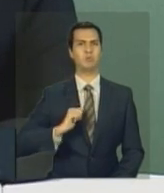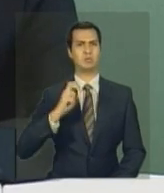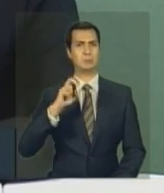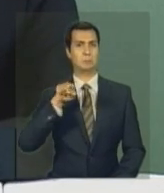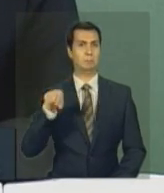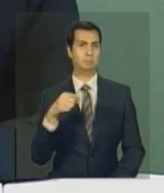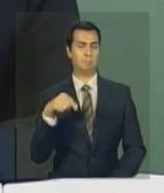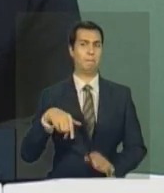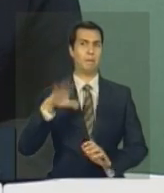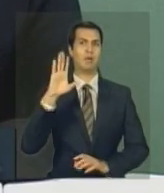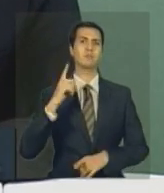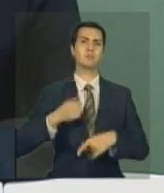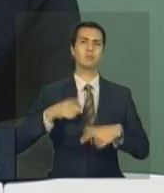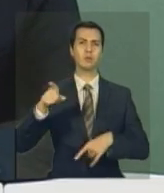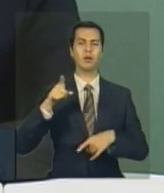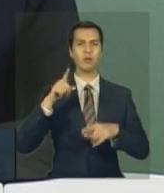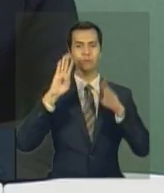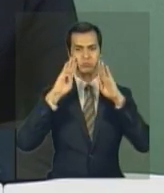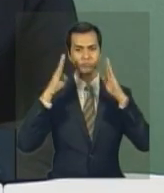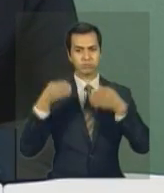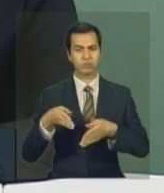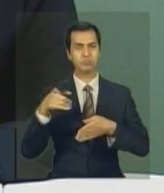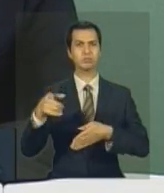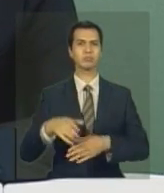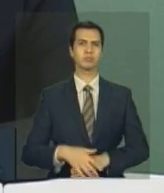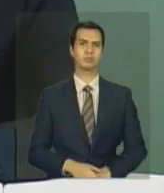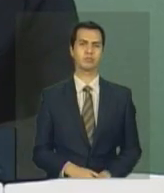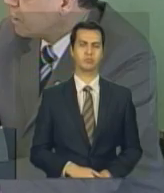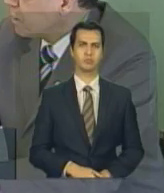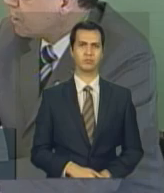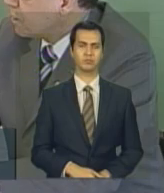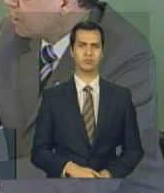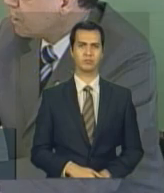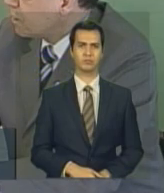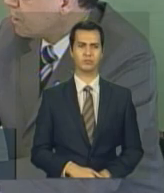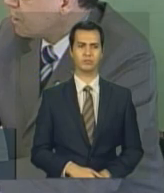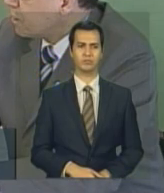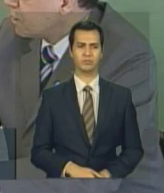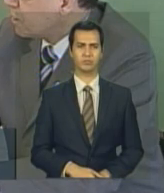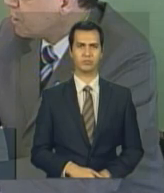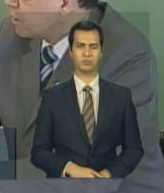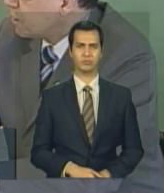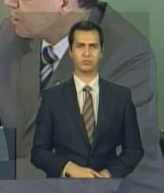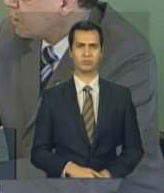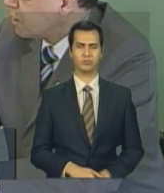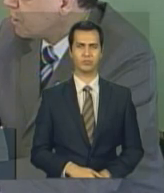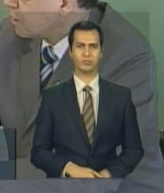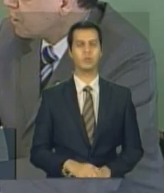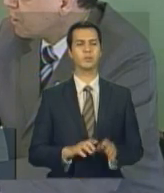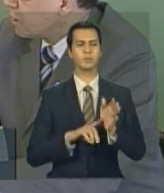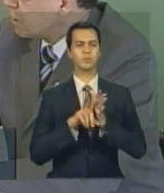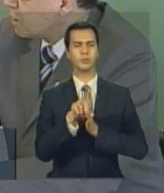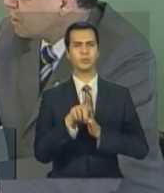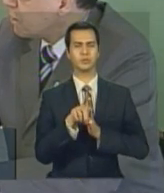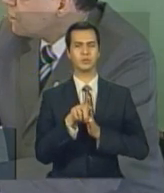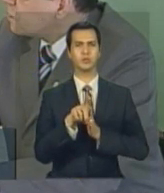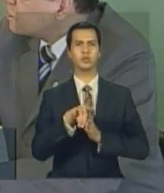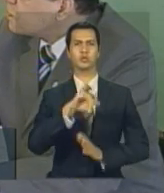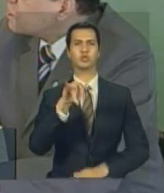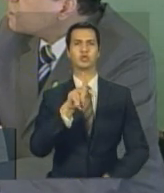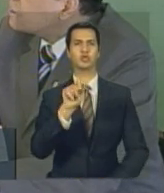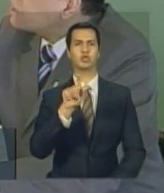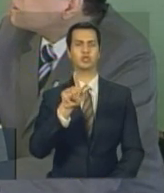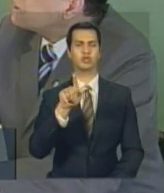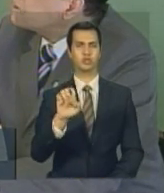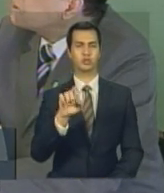seu foco, do seu desafio tecnológico. Bom, doutor Jorge, no mês passado, se não me engano, o MEC,